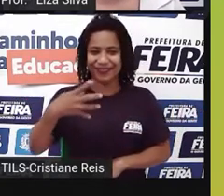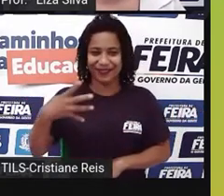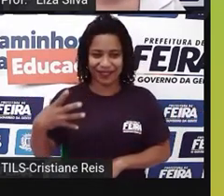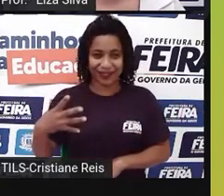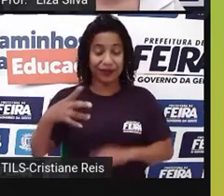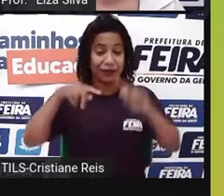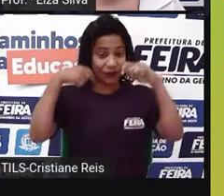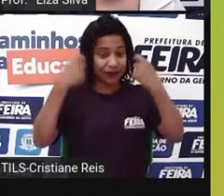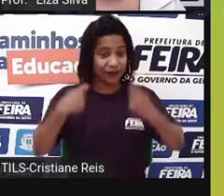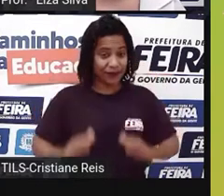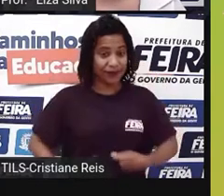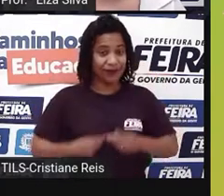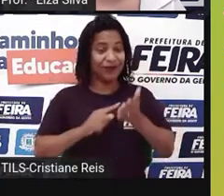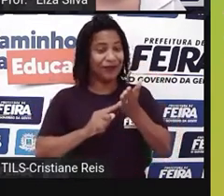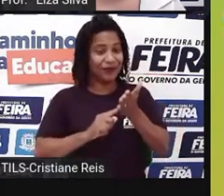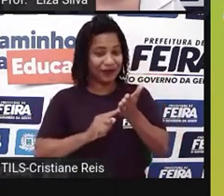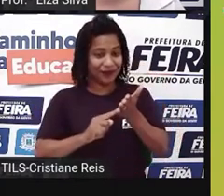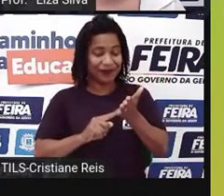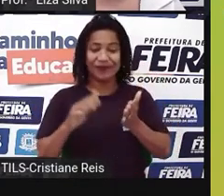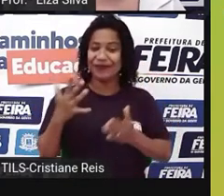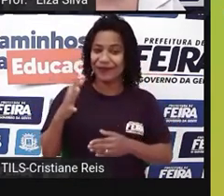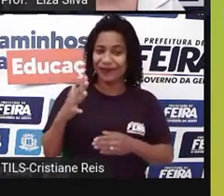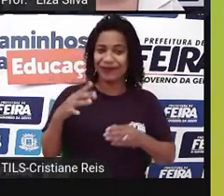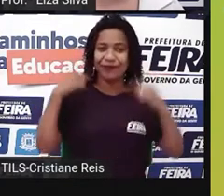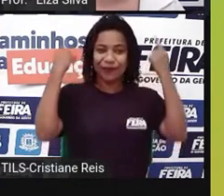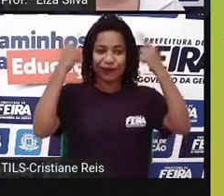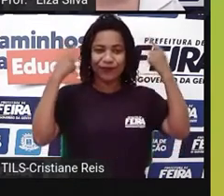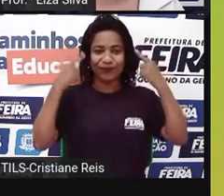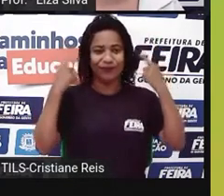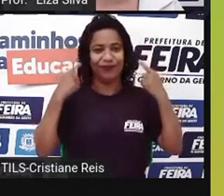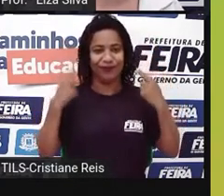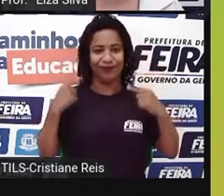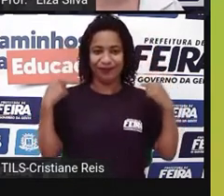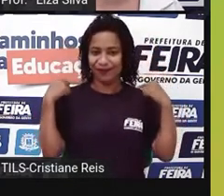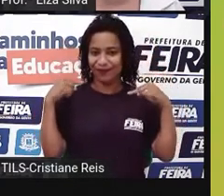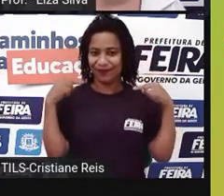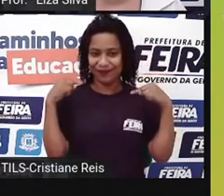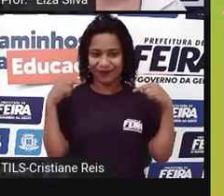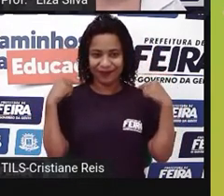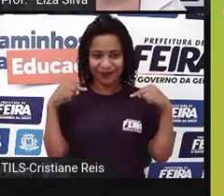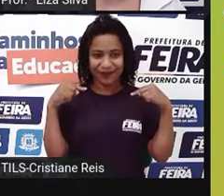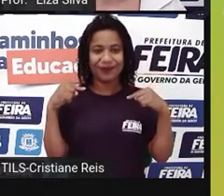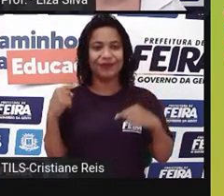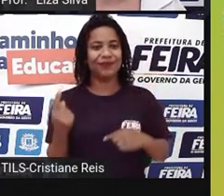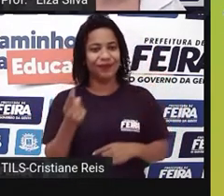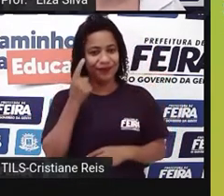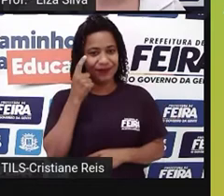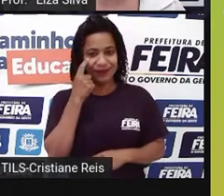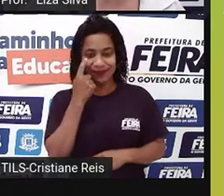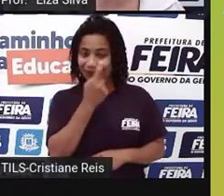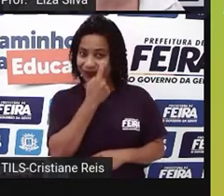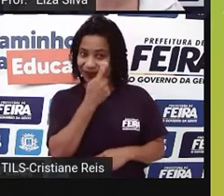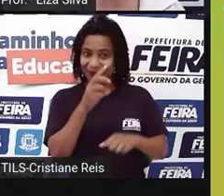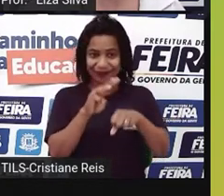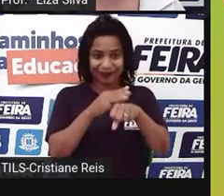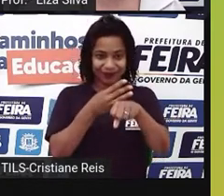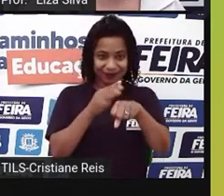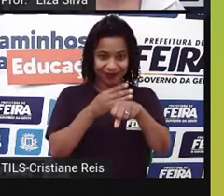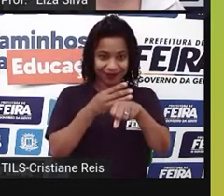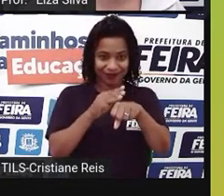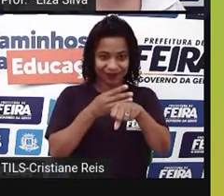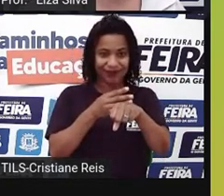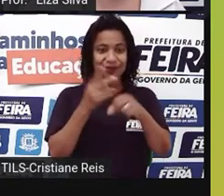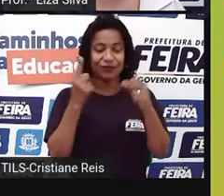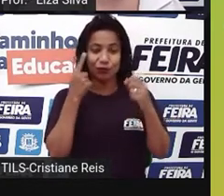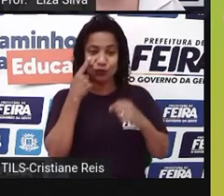sou parda, tenho cabelos crespos, ondulados, de tamanho médio. Meus olhos também são castanhos, uso